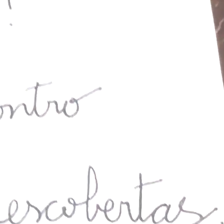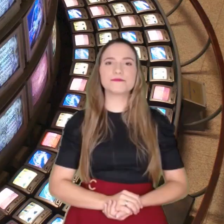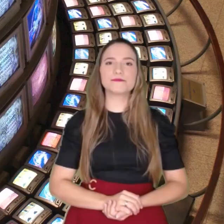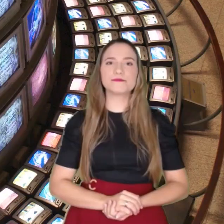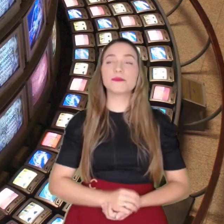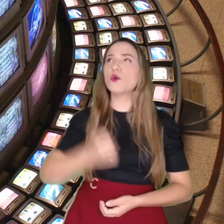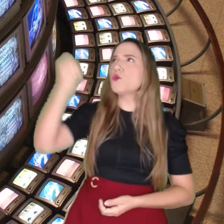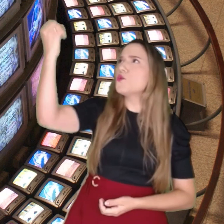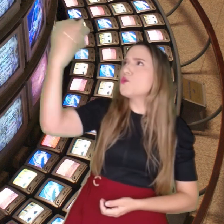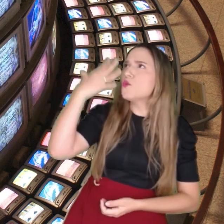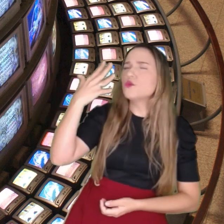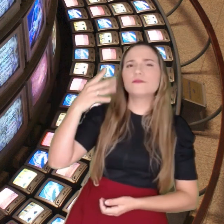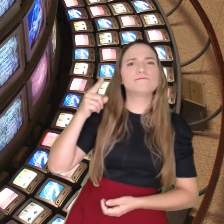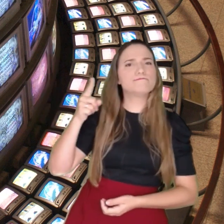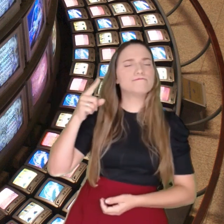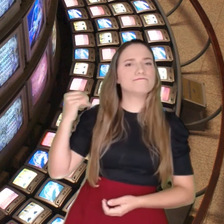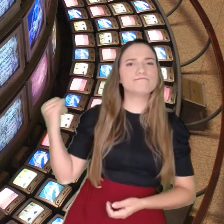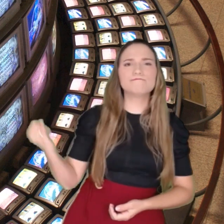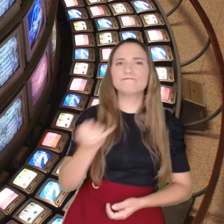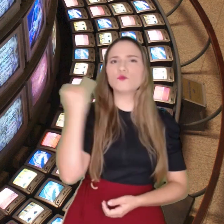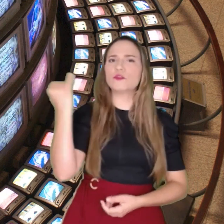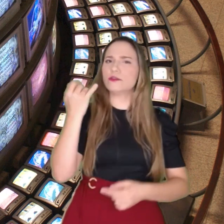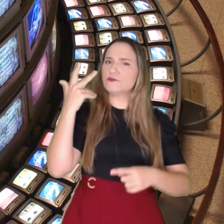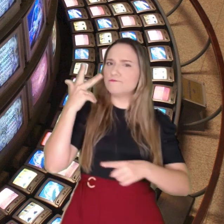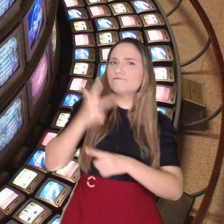A luz é crucial.